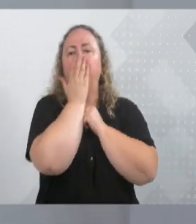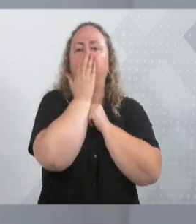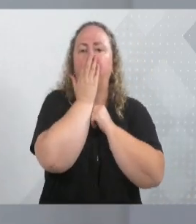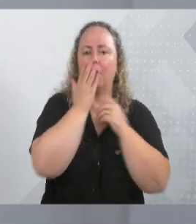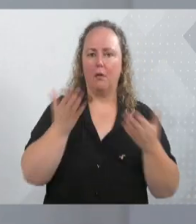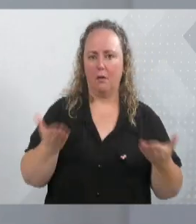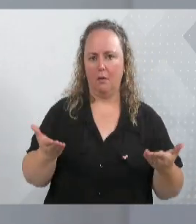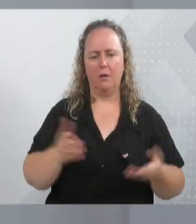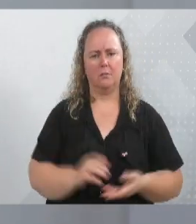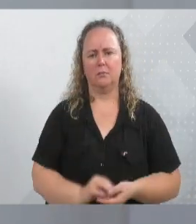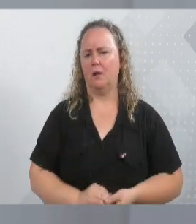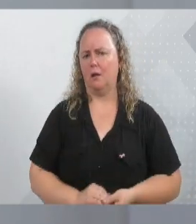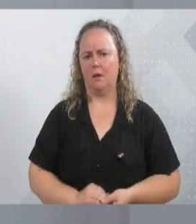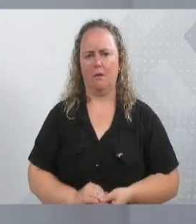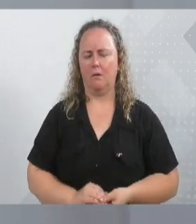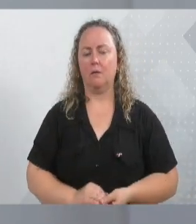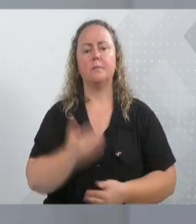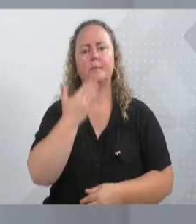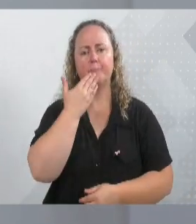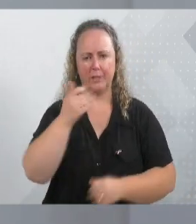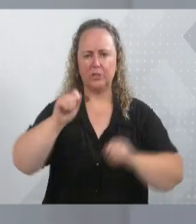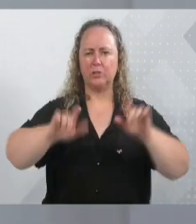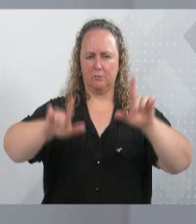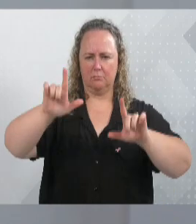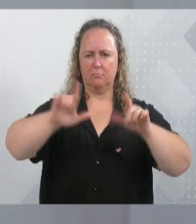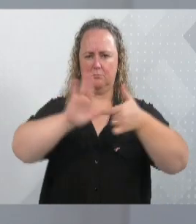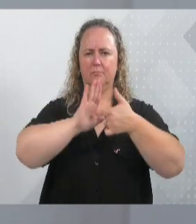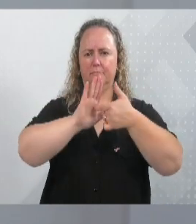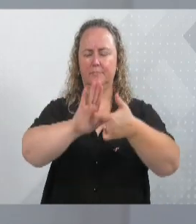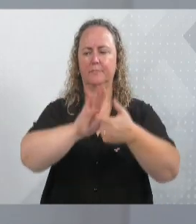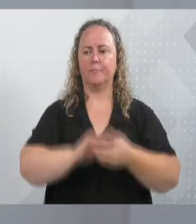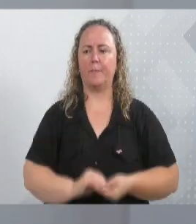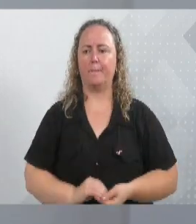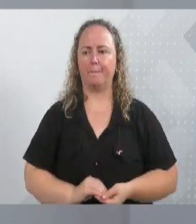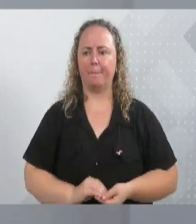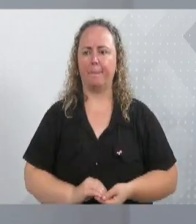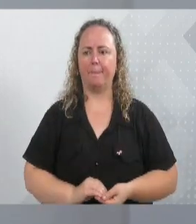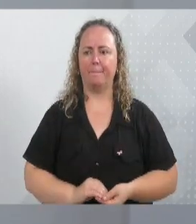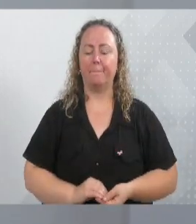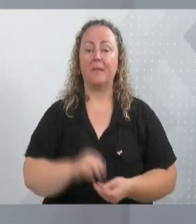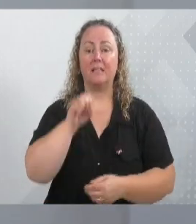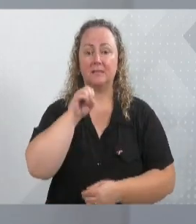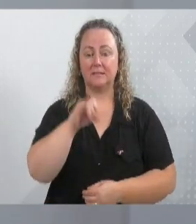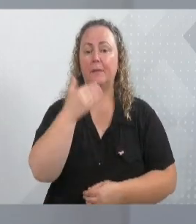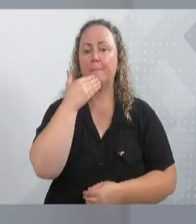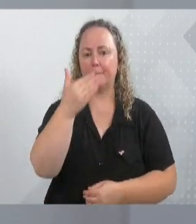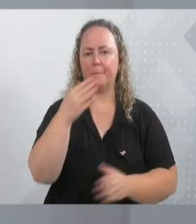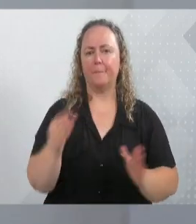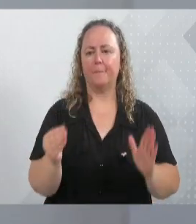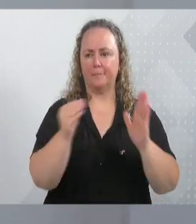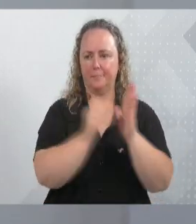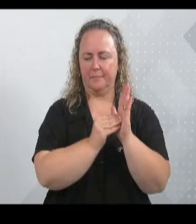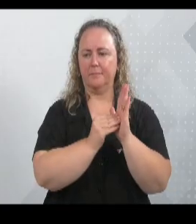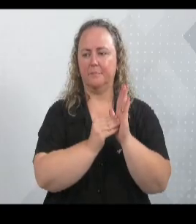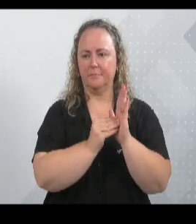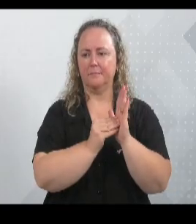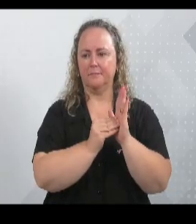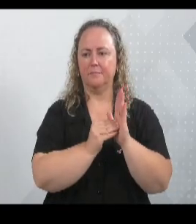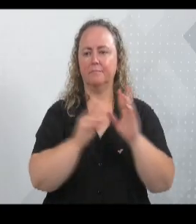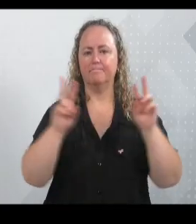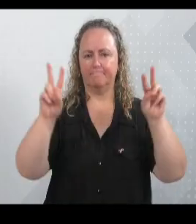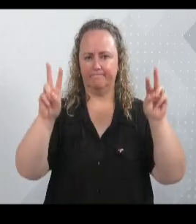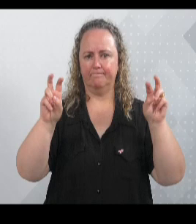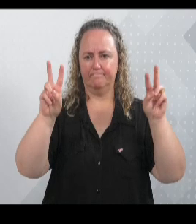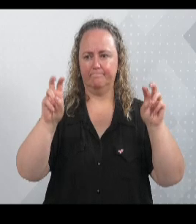pedir ali, para que a gente possa colocar na tela, porque é o seguinte, quando a gente pedir a indicação, que eu quero trazer esse assunto, porque,